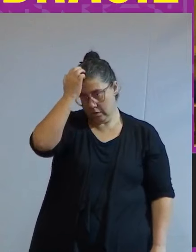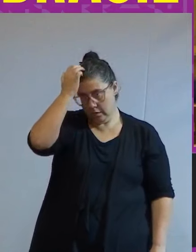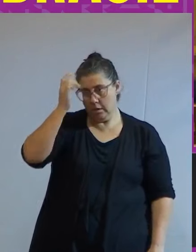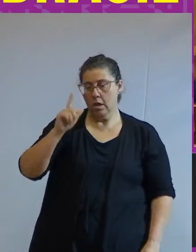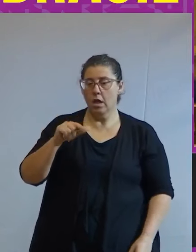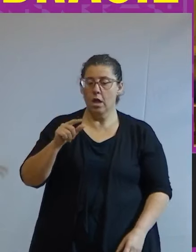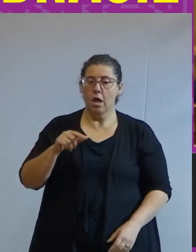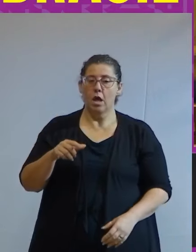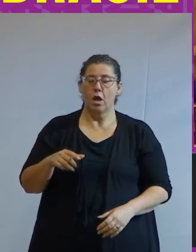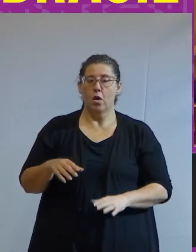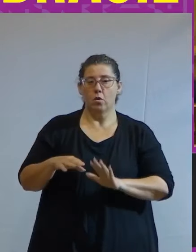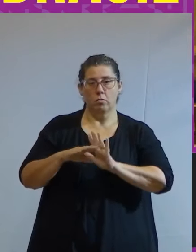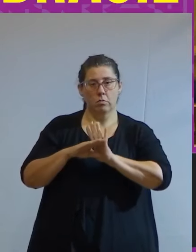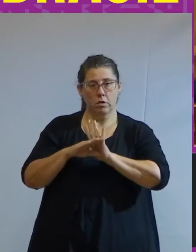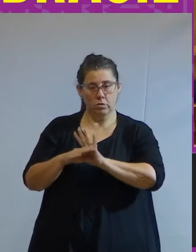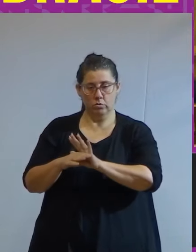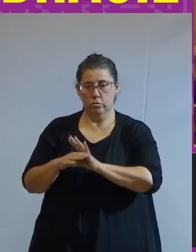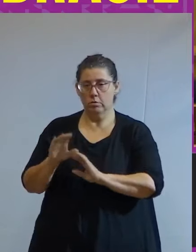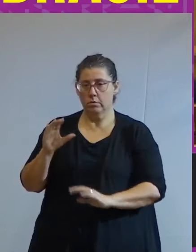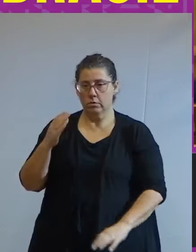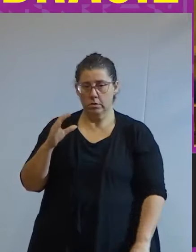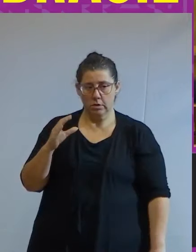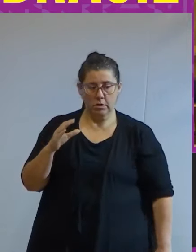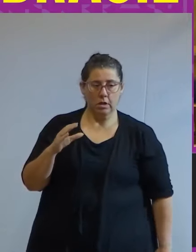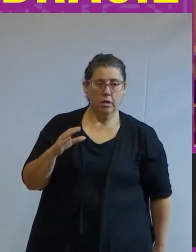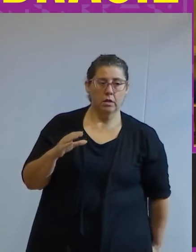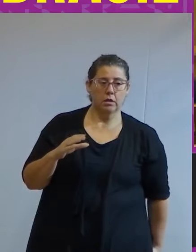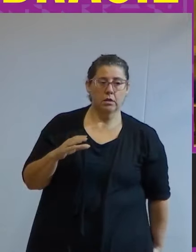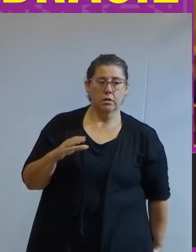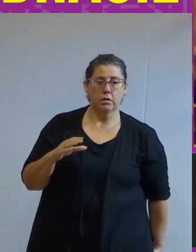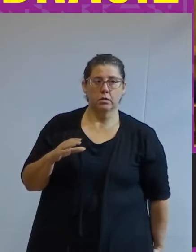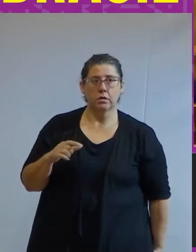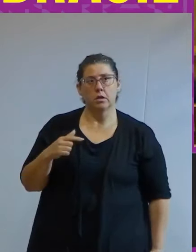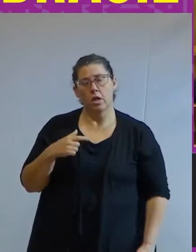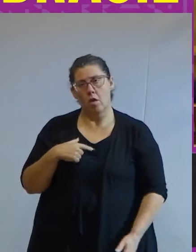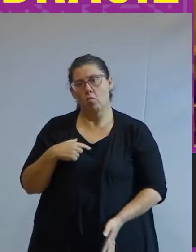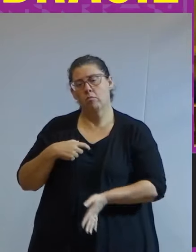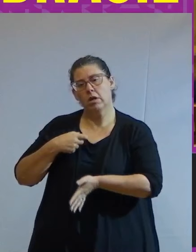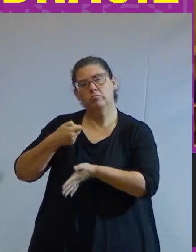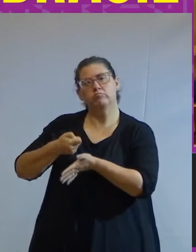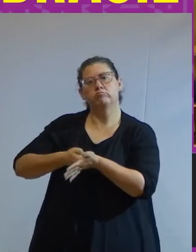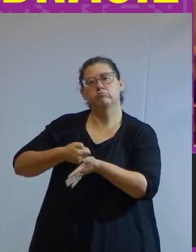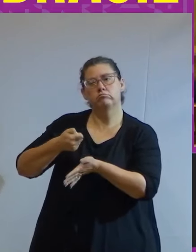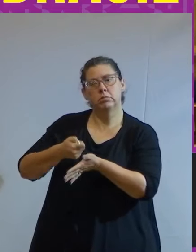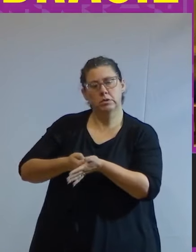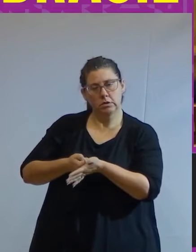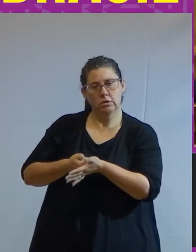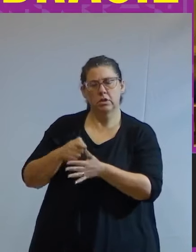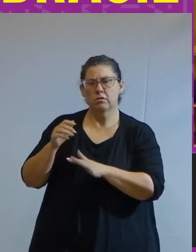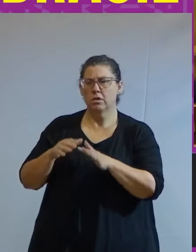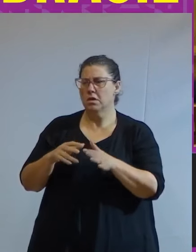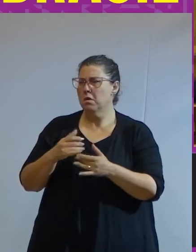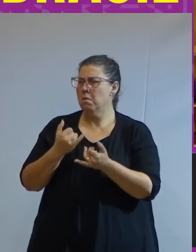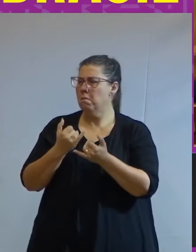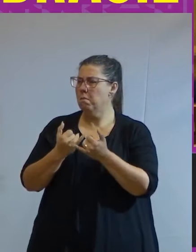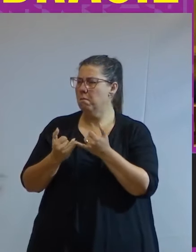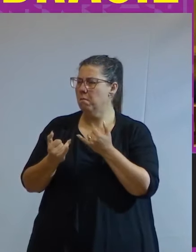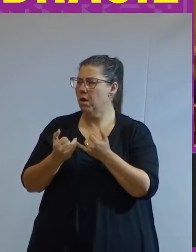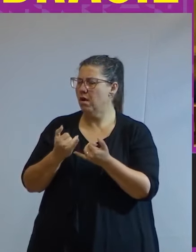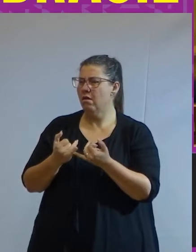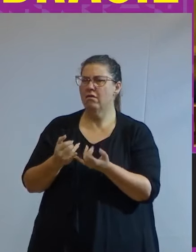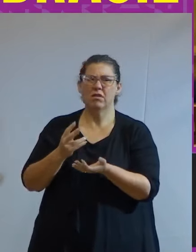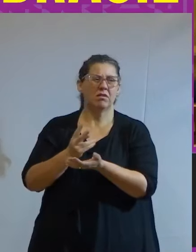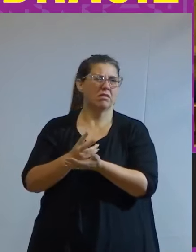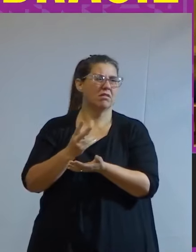agente civilizatório eu não eu insisto nisso isso de vez em quando parece uma coisa demodê